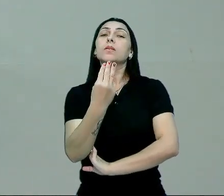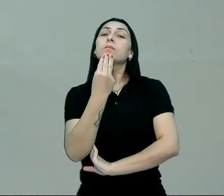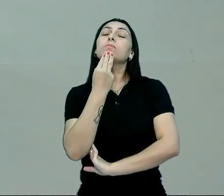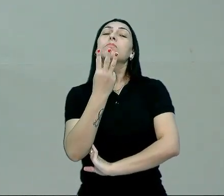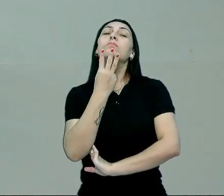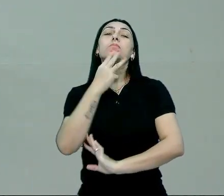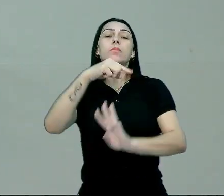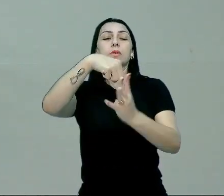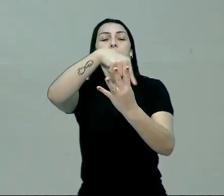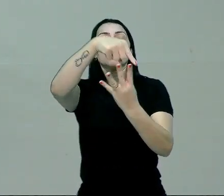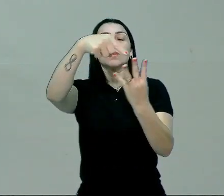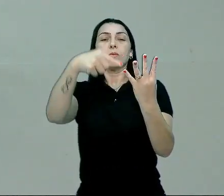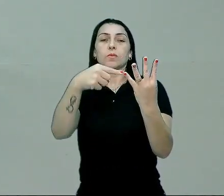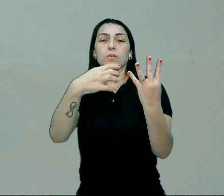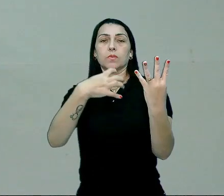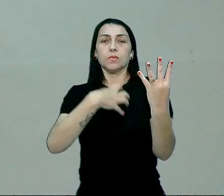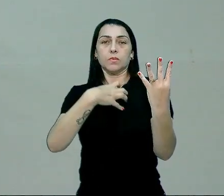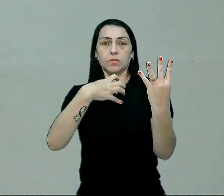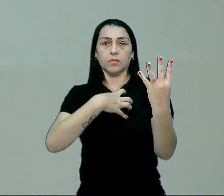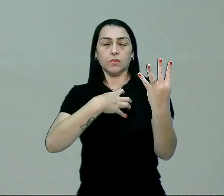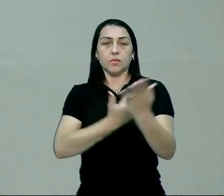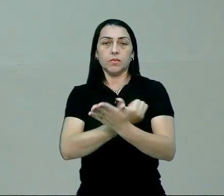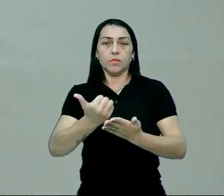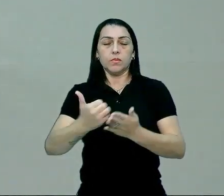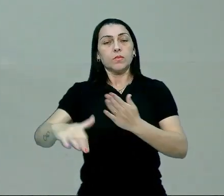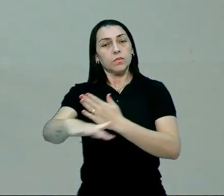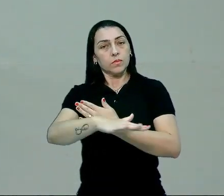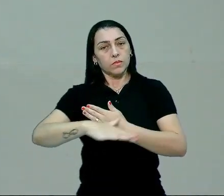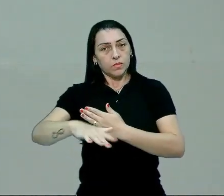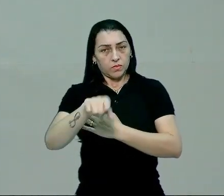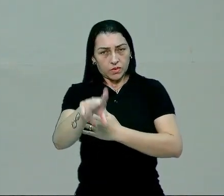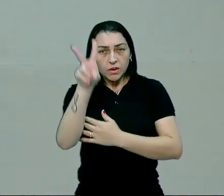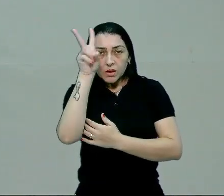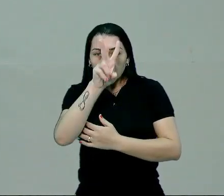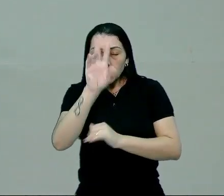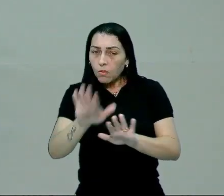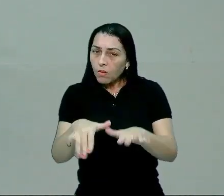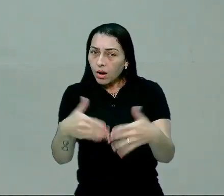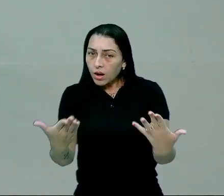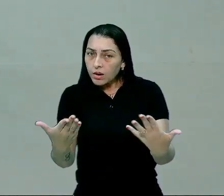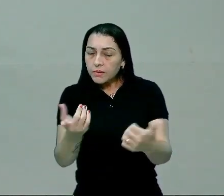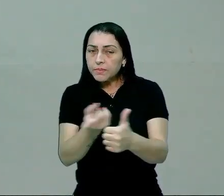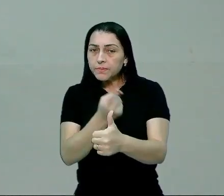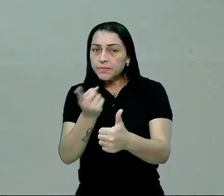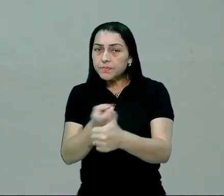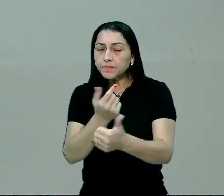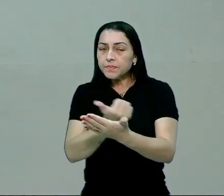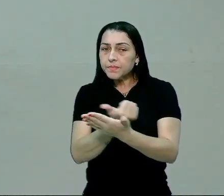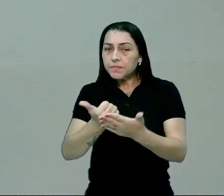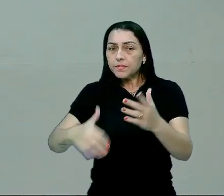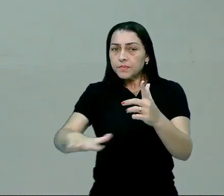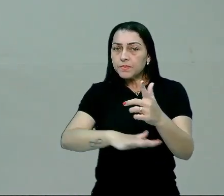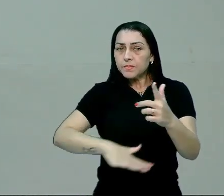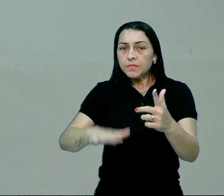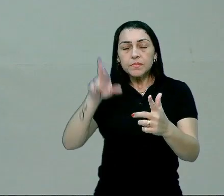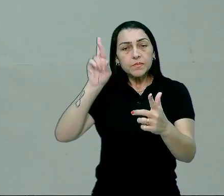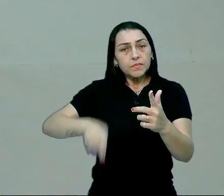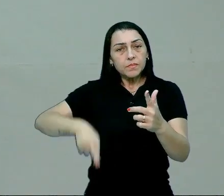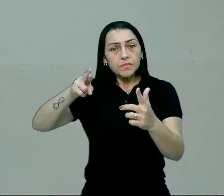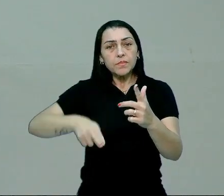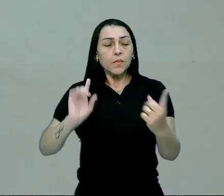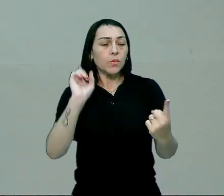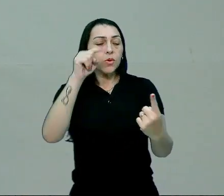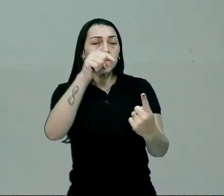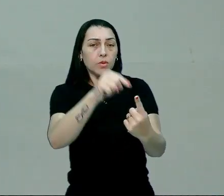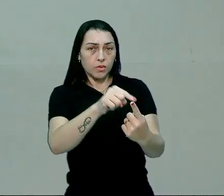as quatro formas da ação social. Você lembra quais são? Ação social racional